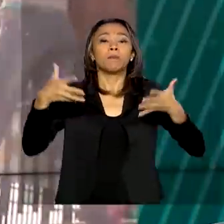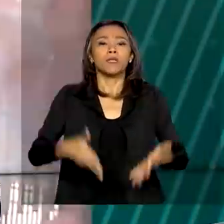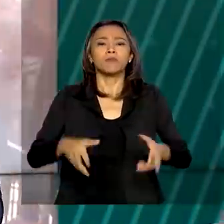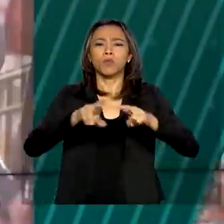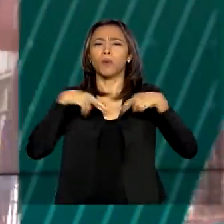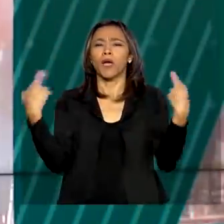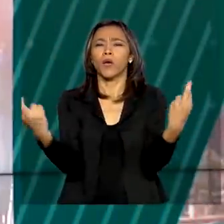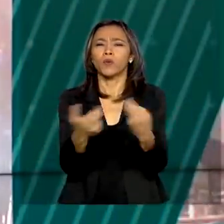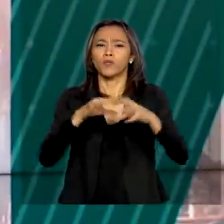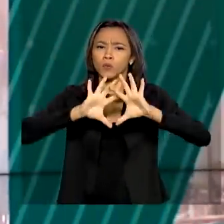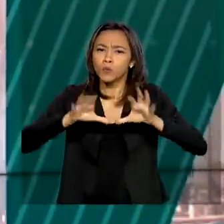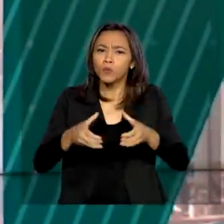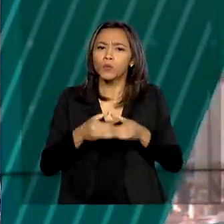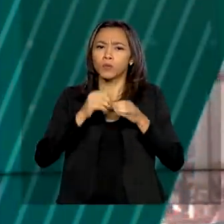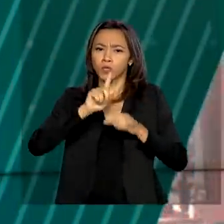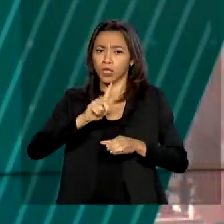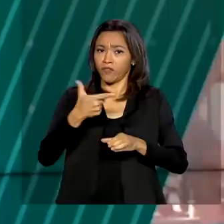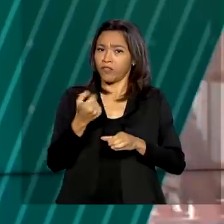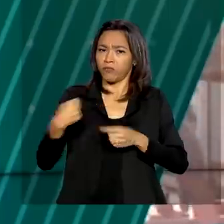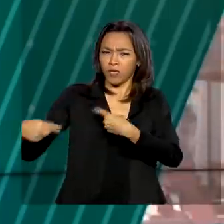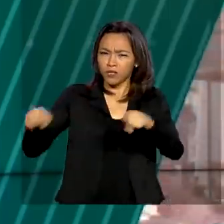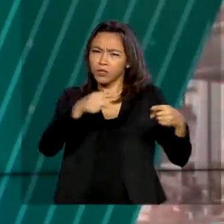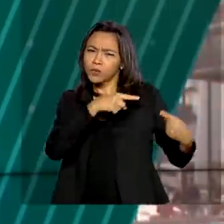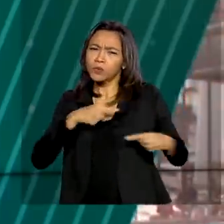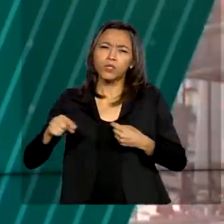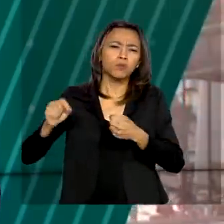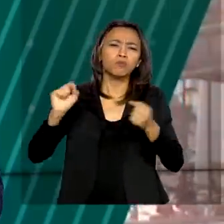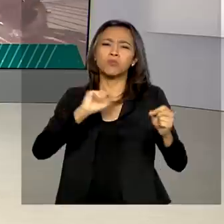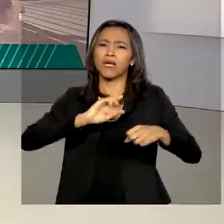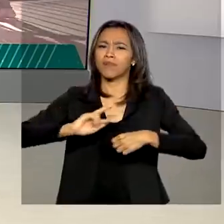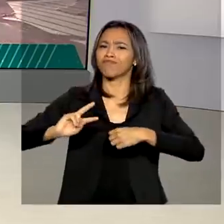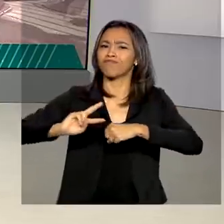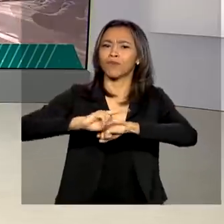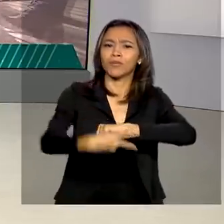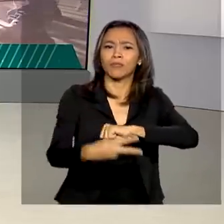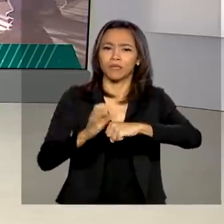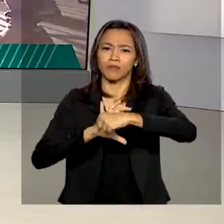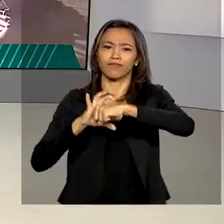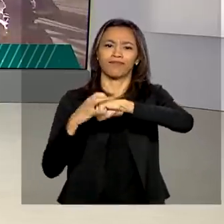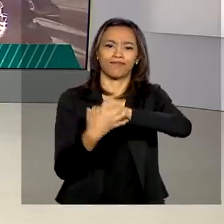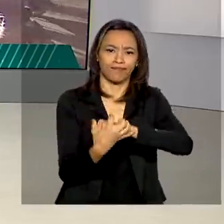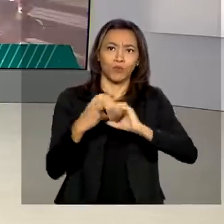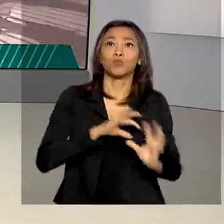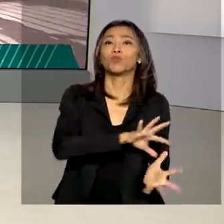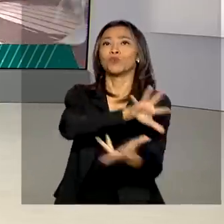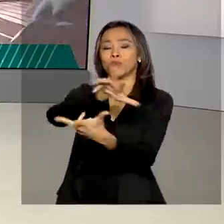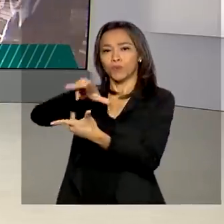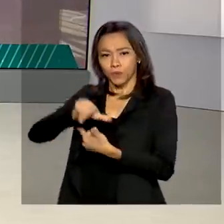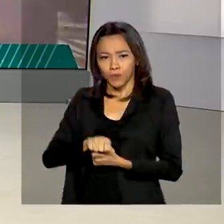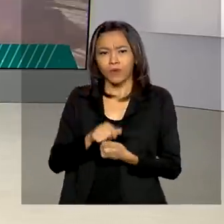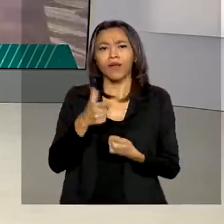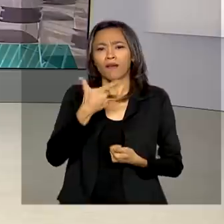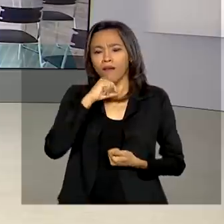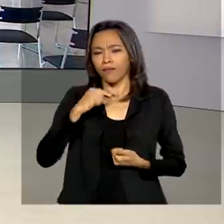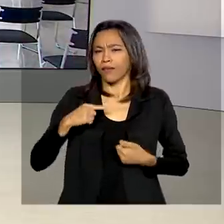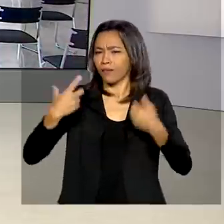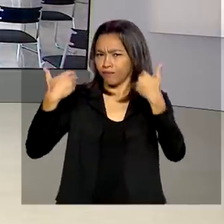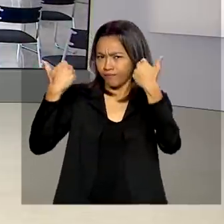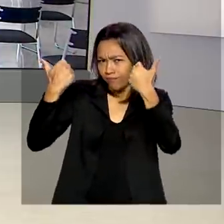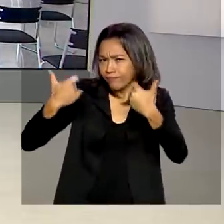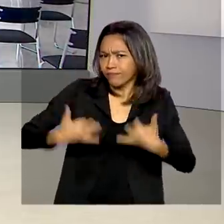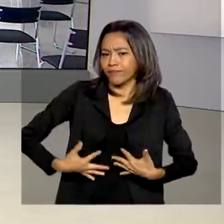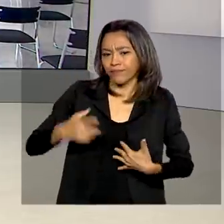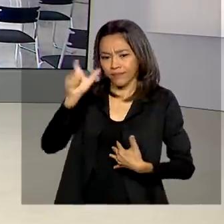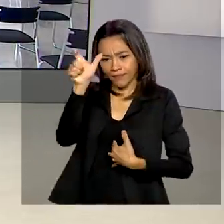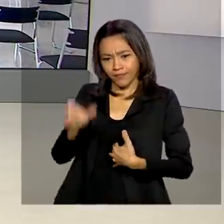G20 para debater a crise mundial causada pelo coronavírus. Quem tem as informações ao vivo para a gente sobre esse assunto é a repórter